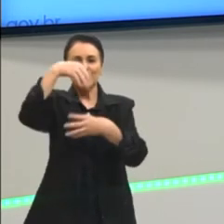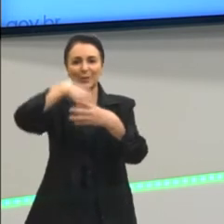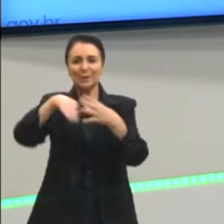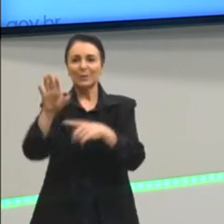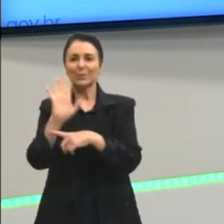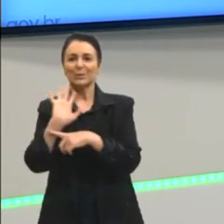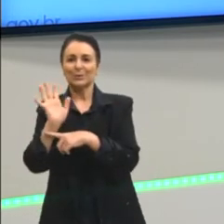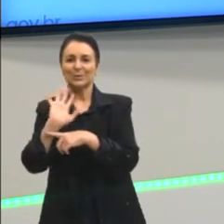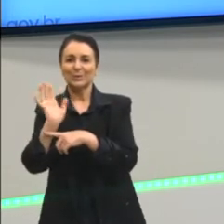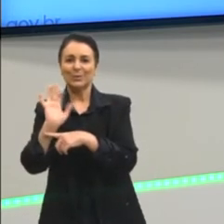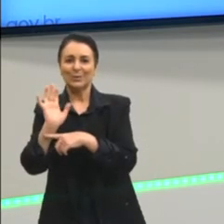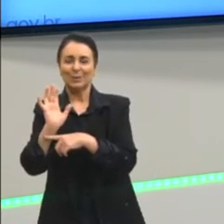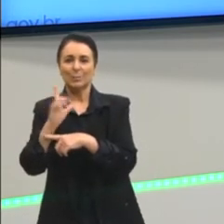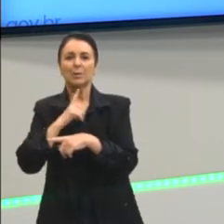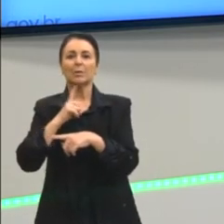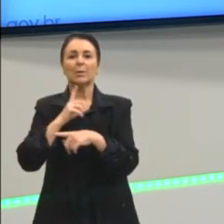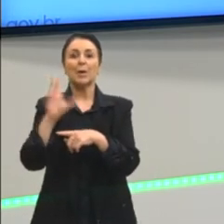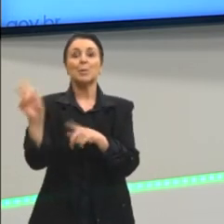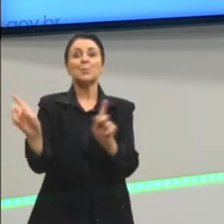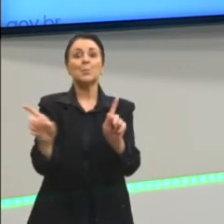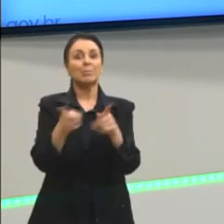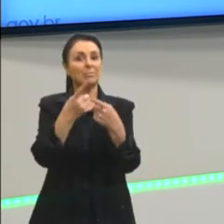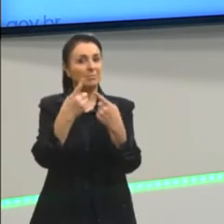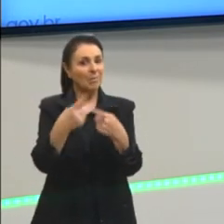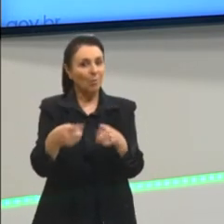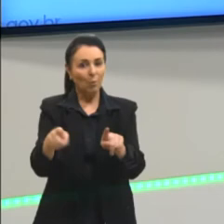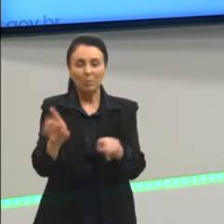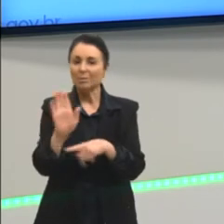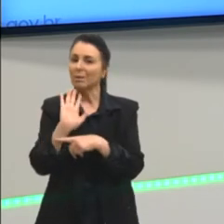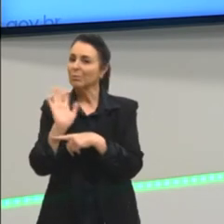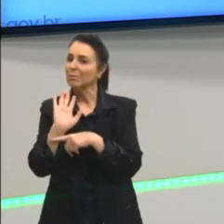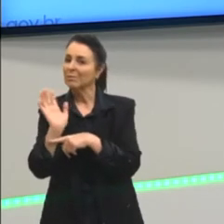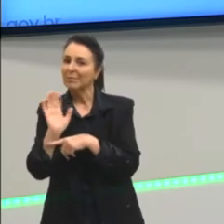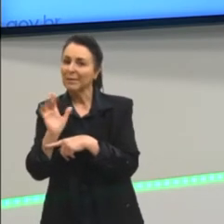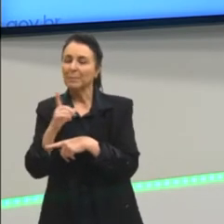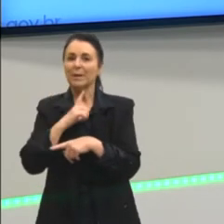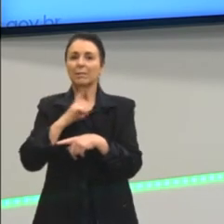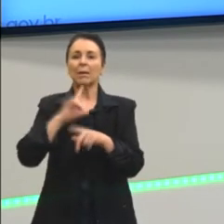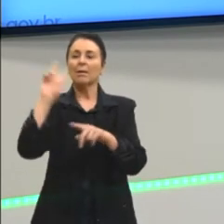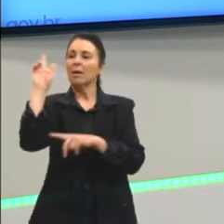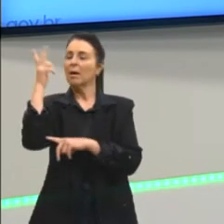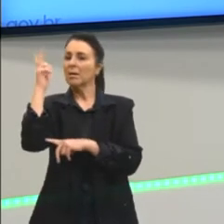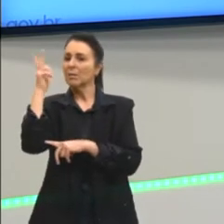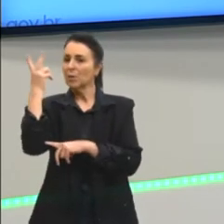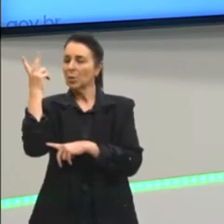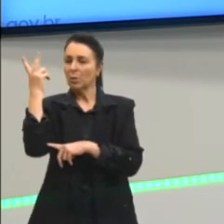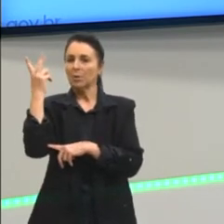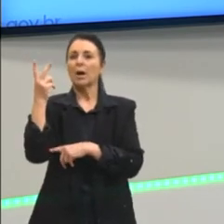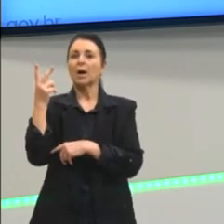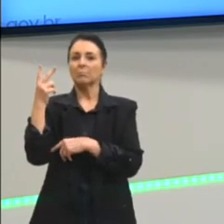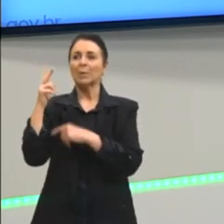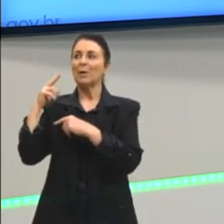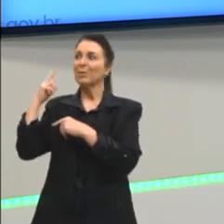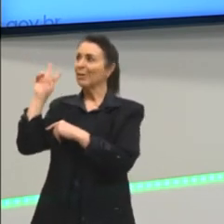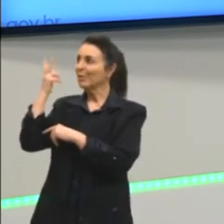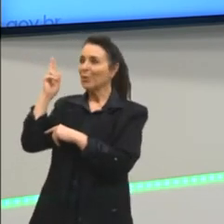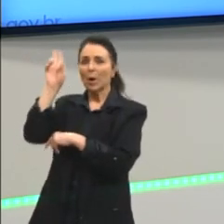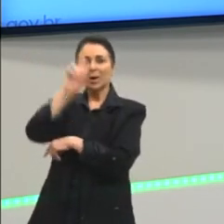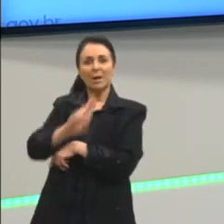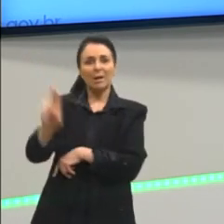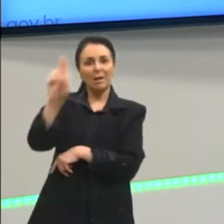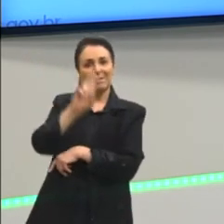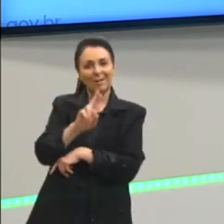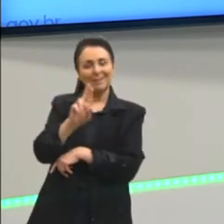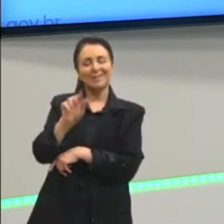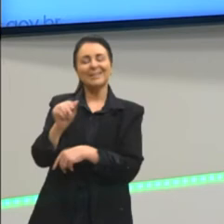de trilha sonora que a gente tem com a música. E a gente tem a questão da história que se passa, que a gente consegue puxar lá a